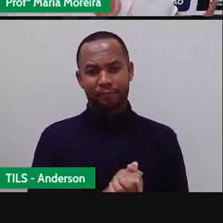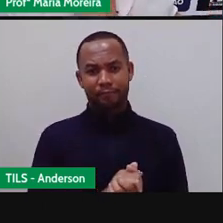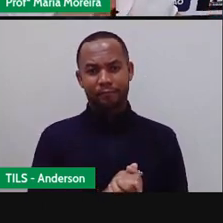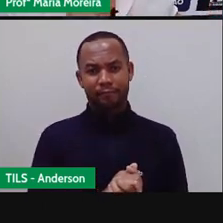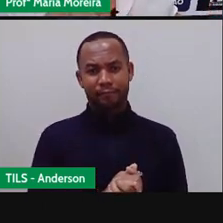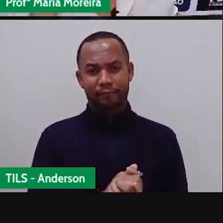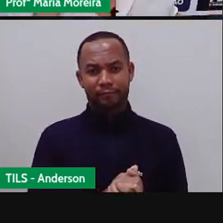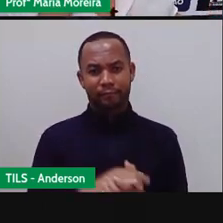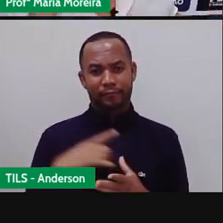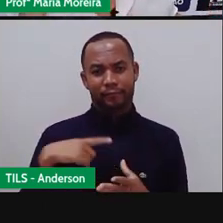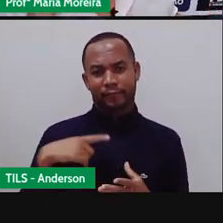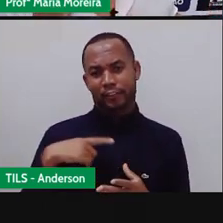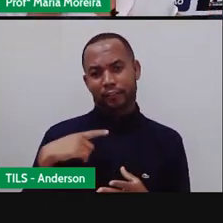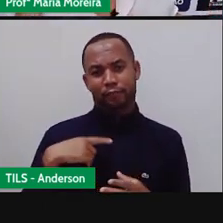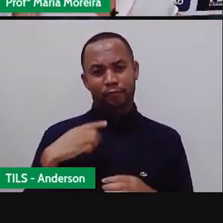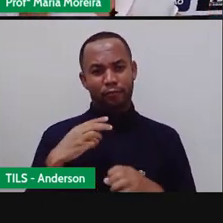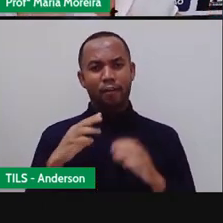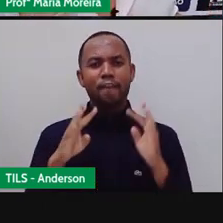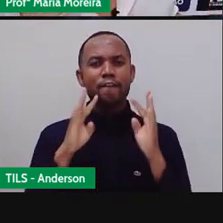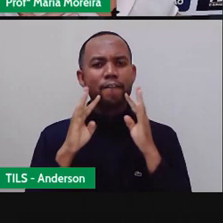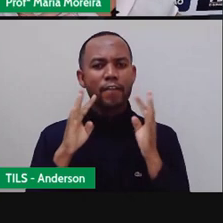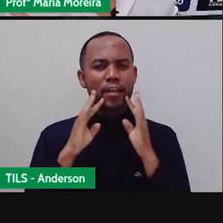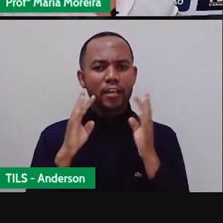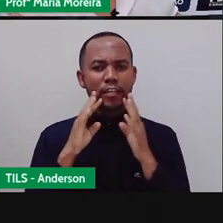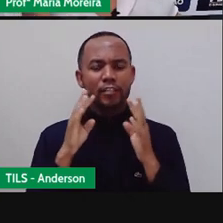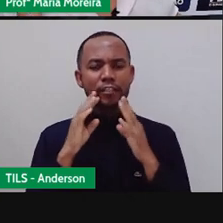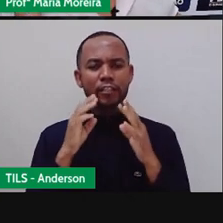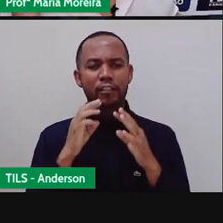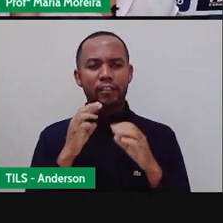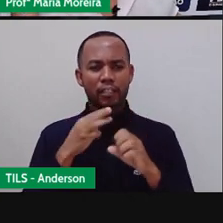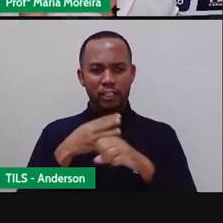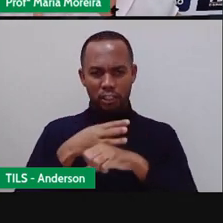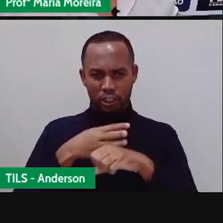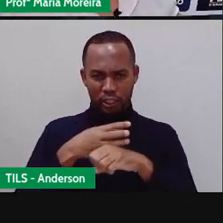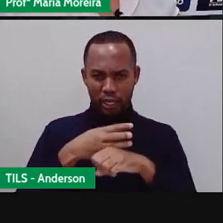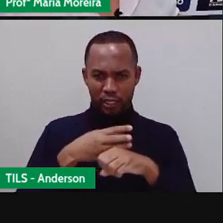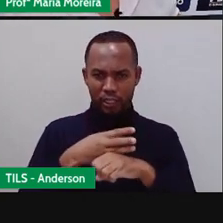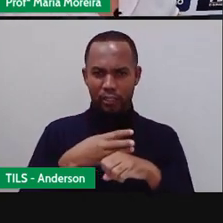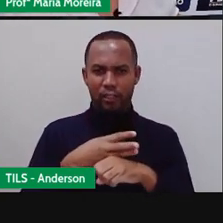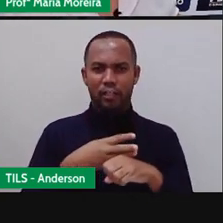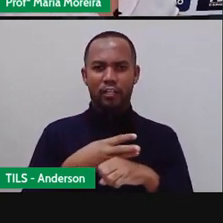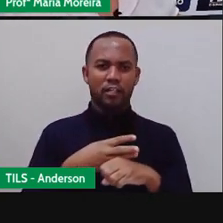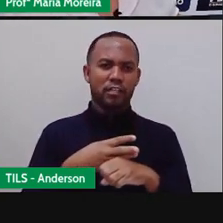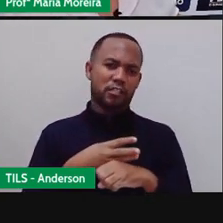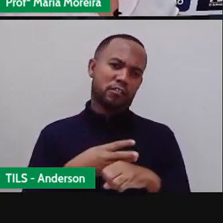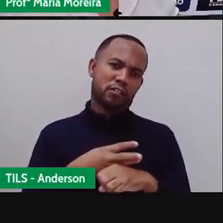Só entrei eu tenho no Facebook, tenho no Twitter, tenho no Instagram, tenho no Snapchat, tenho no...